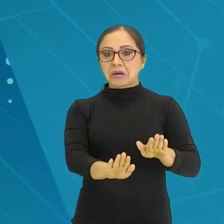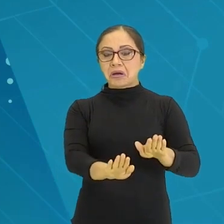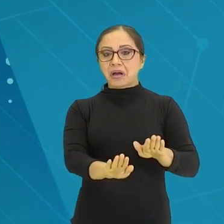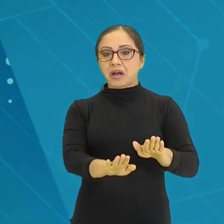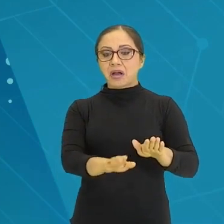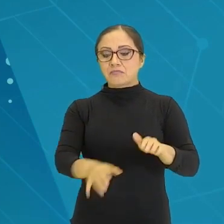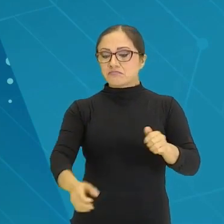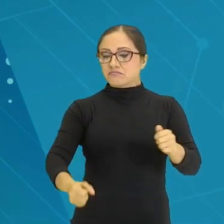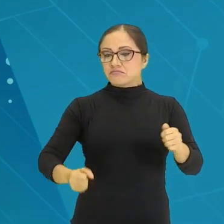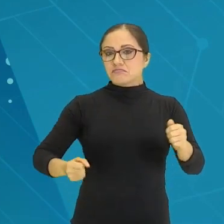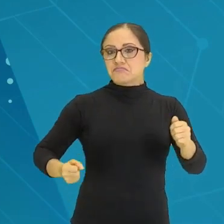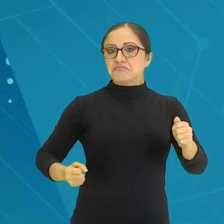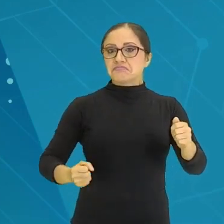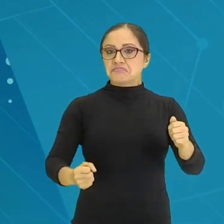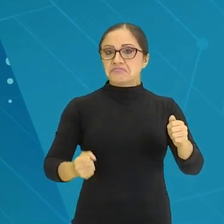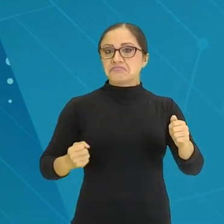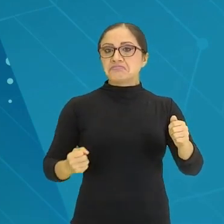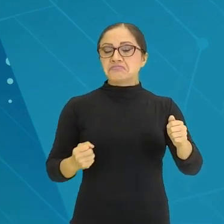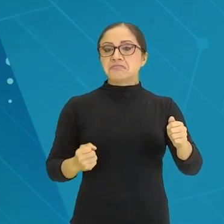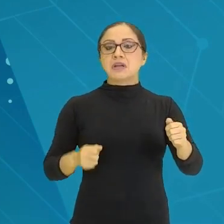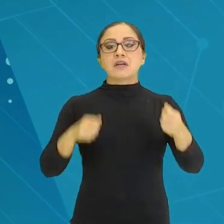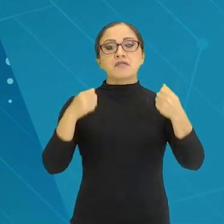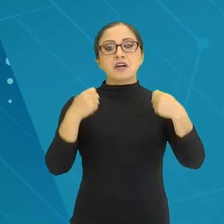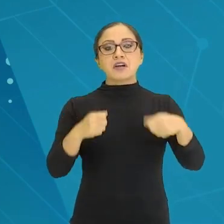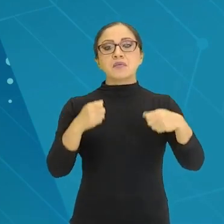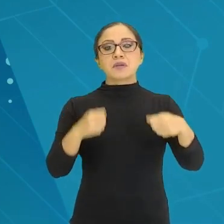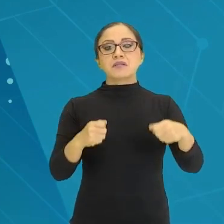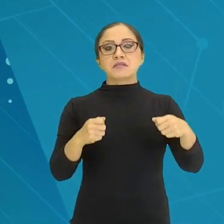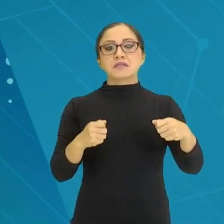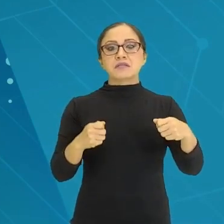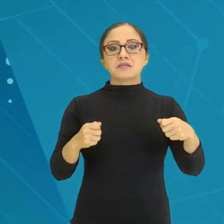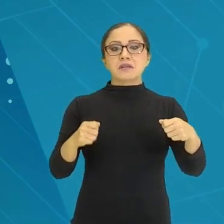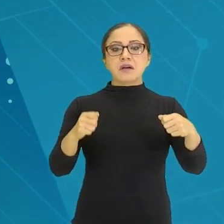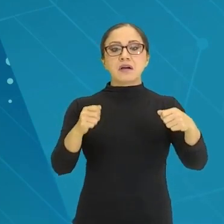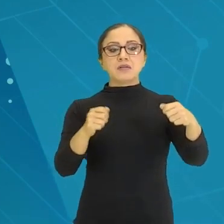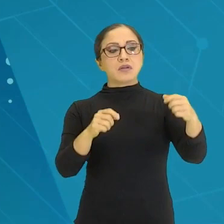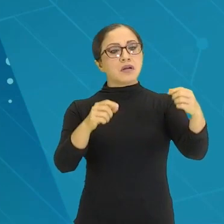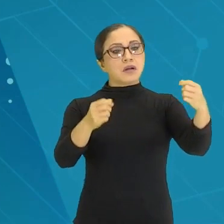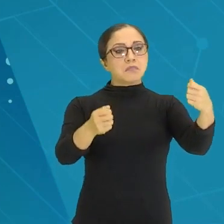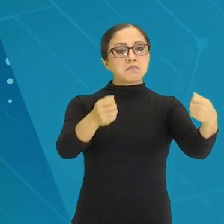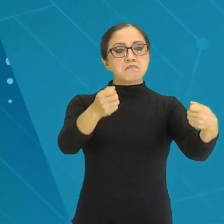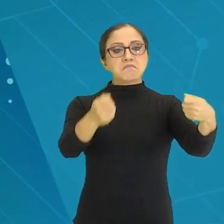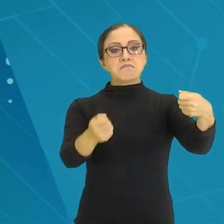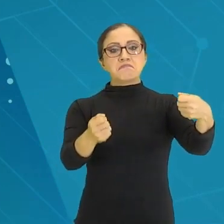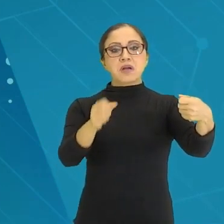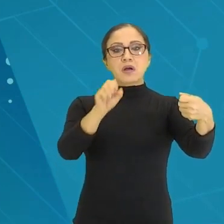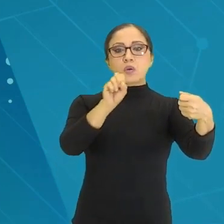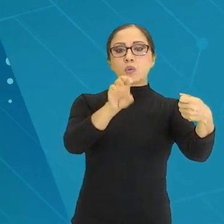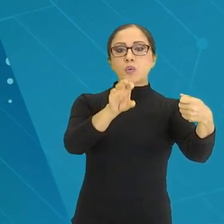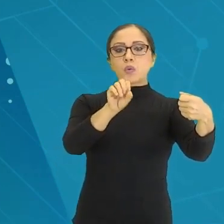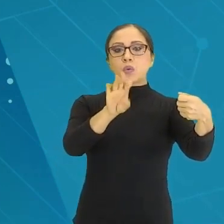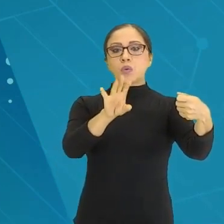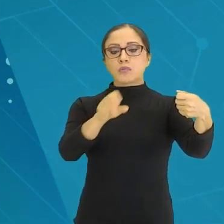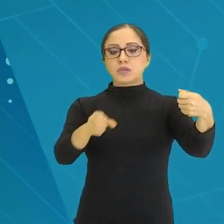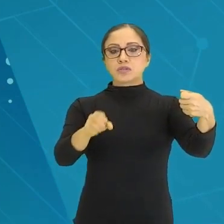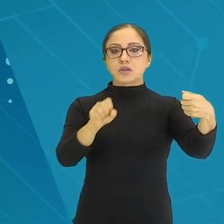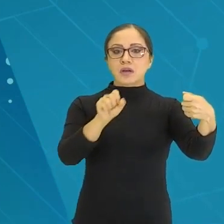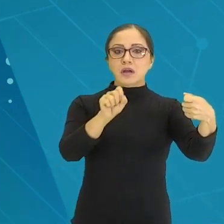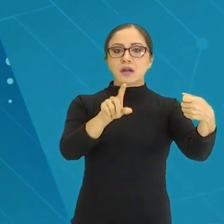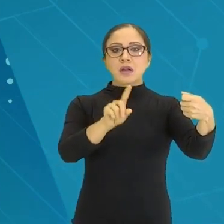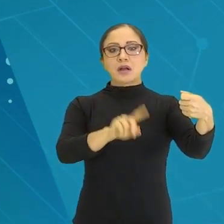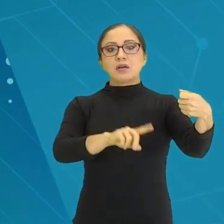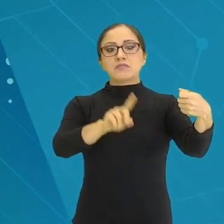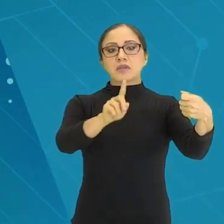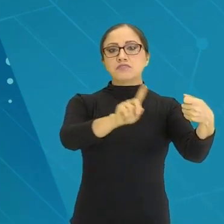freio de mão. Ela vai precisar olhar pro câmbio, a direção, o pisca, a alavanquinha do pisca,